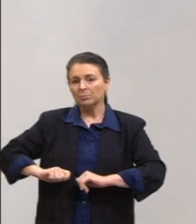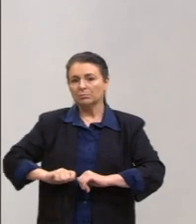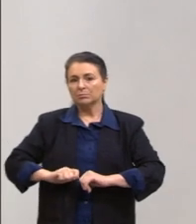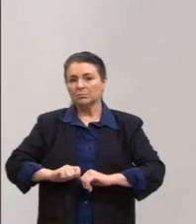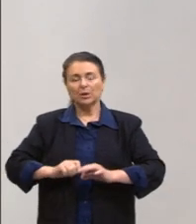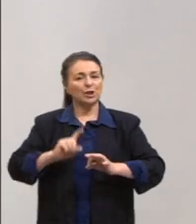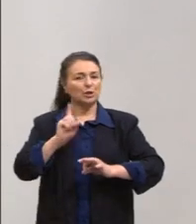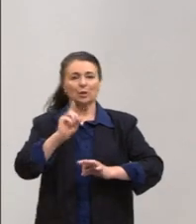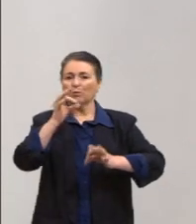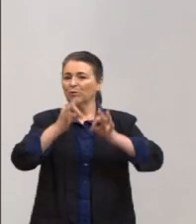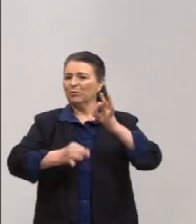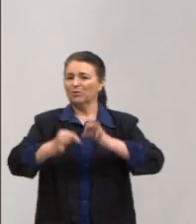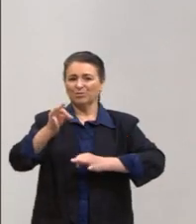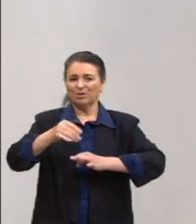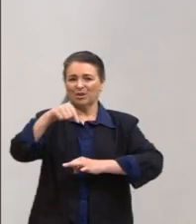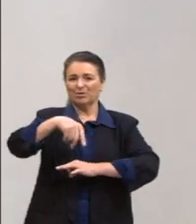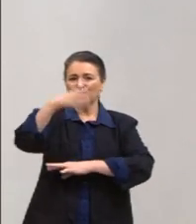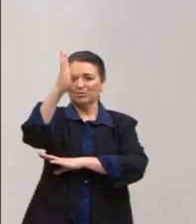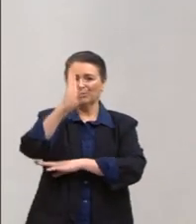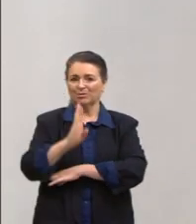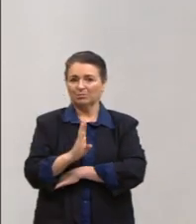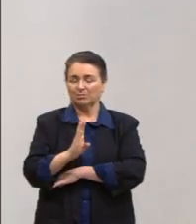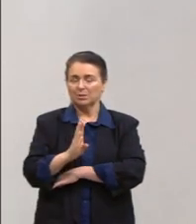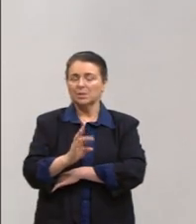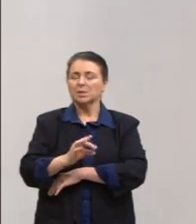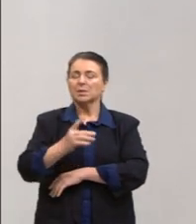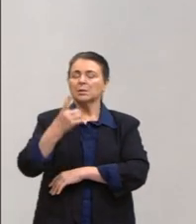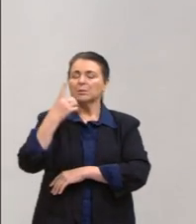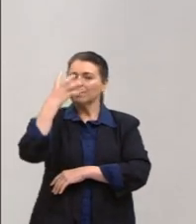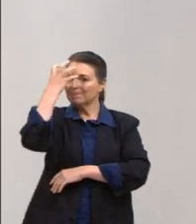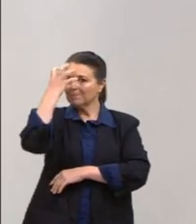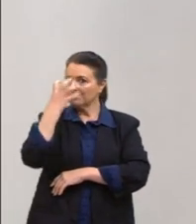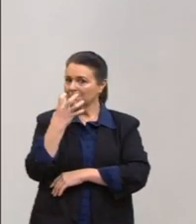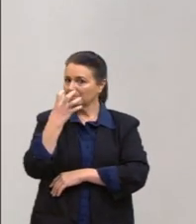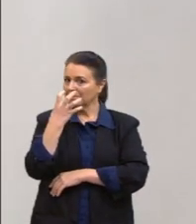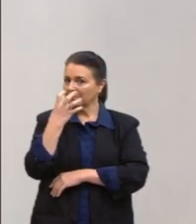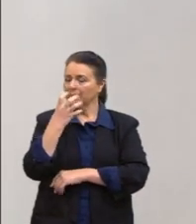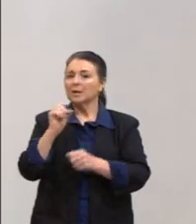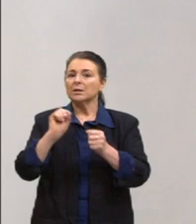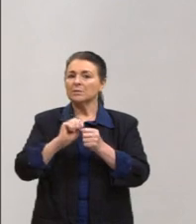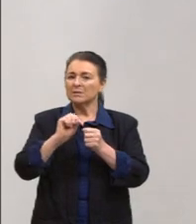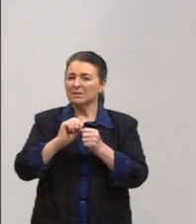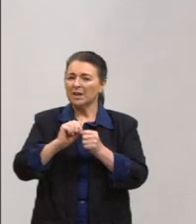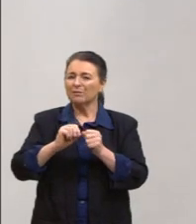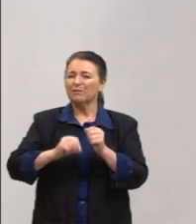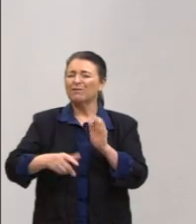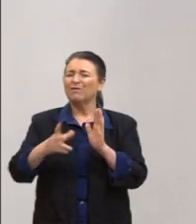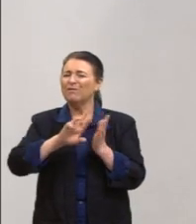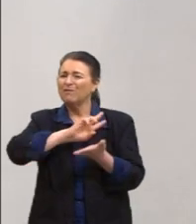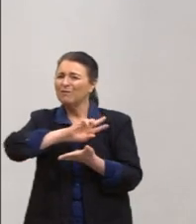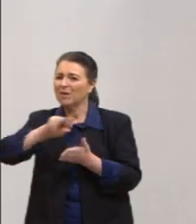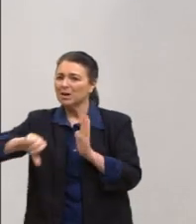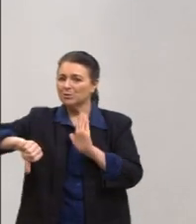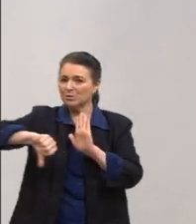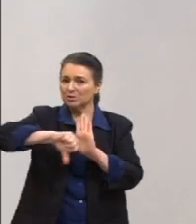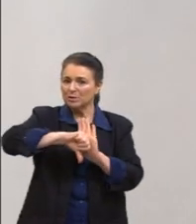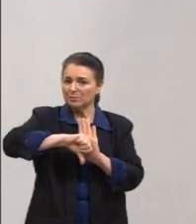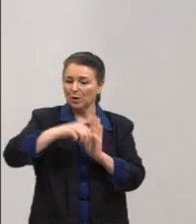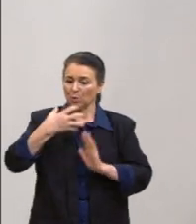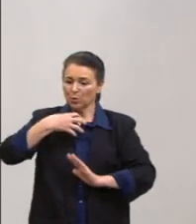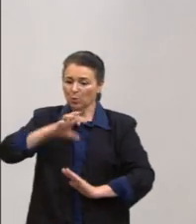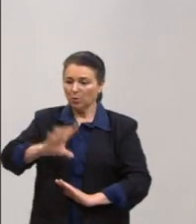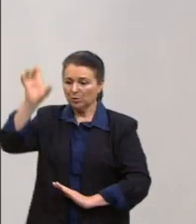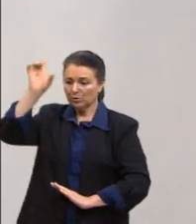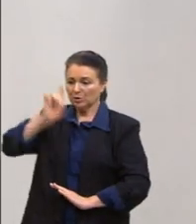E isso é extremamente grave. Eles saíram impunes. Cometeram diversos crimes contra os direitos humanos. Crimes atrozes.